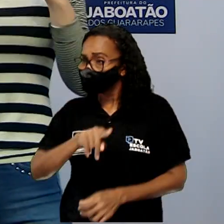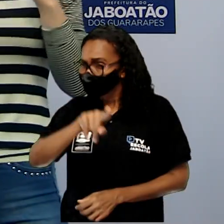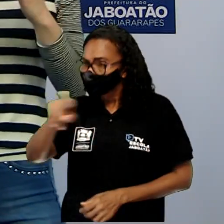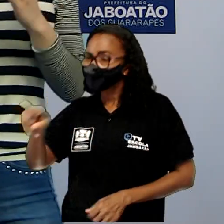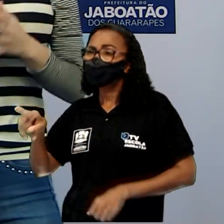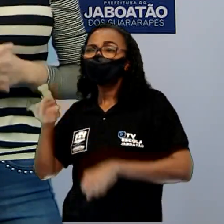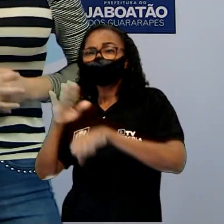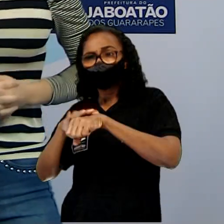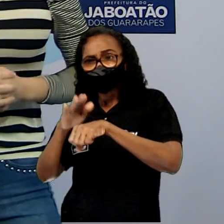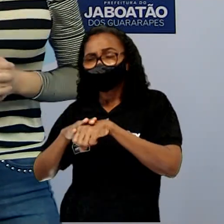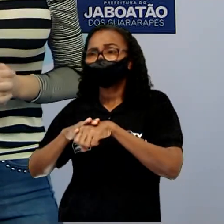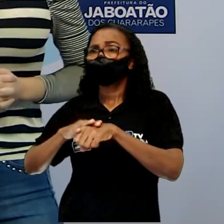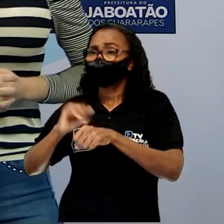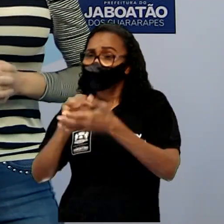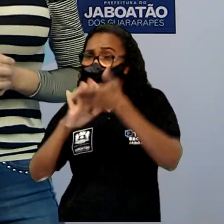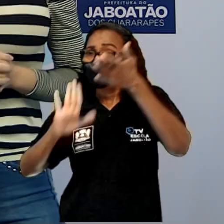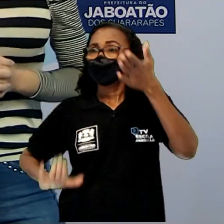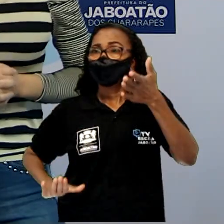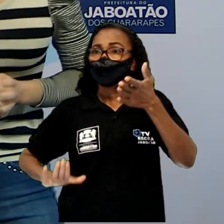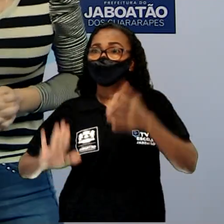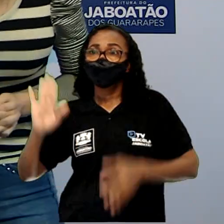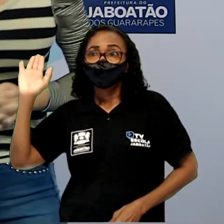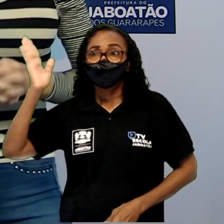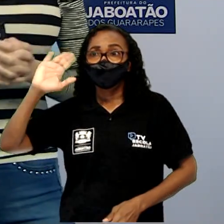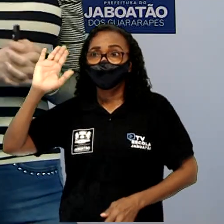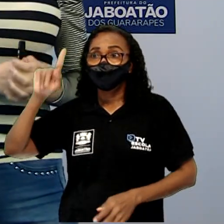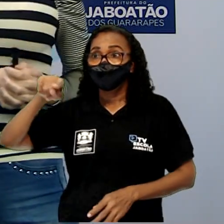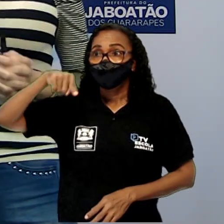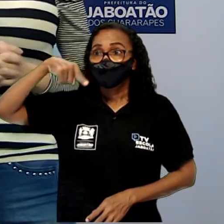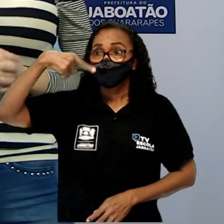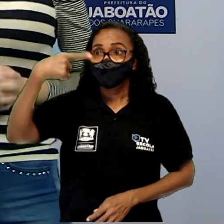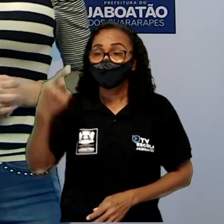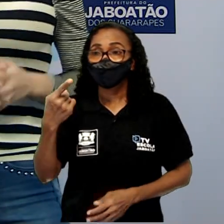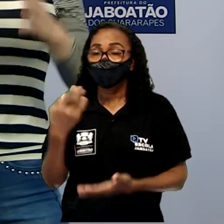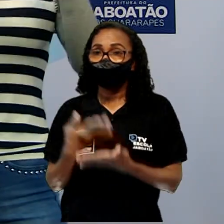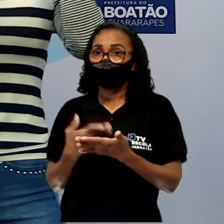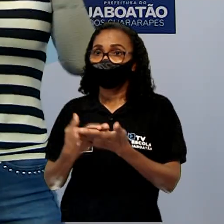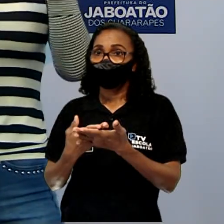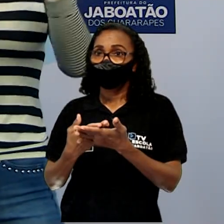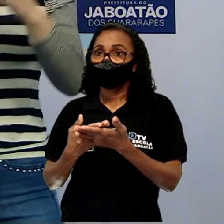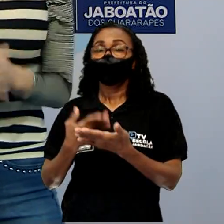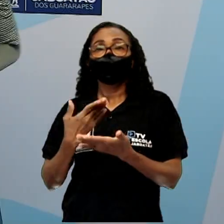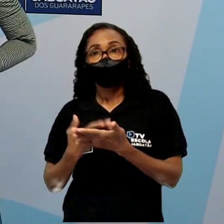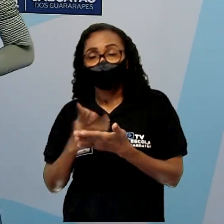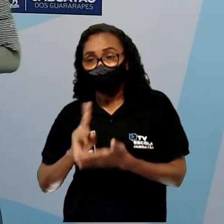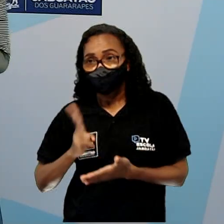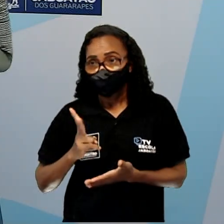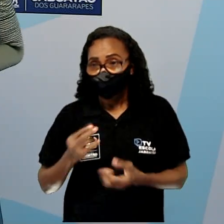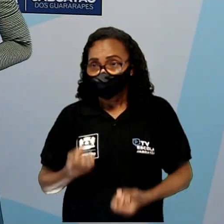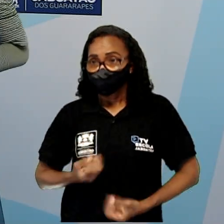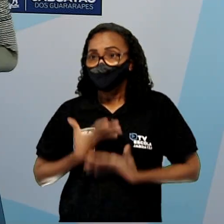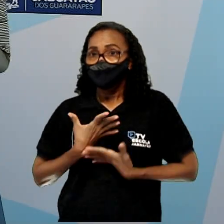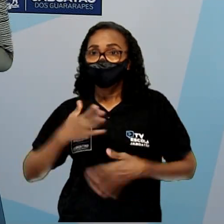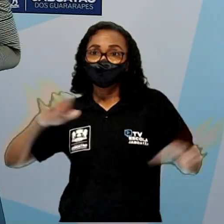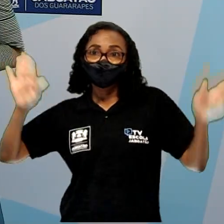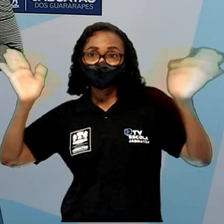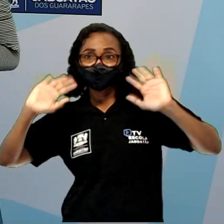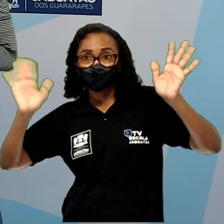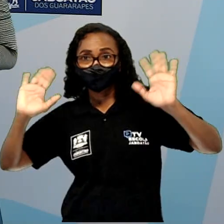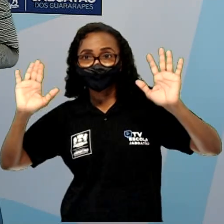Até o nosso próximo encontro, em que a gente vai continuar estudando o gênero poema. Um forte abraço em todos. Até mais.